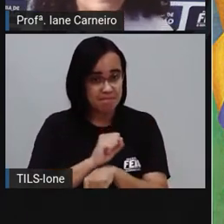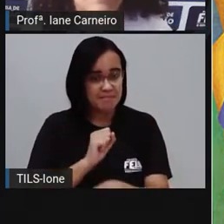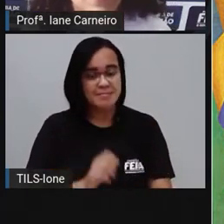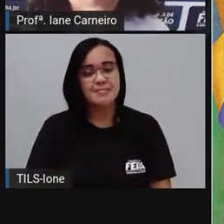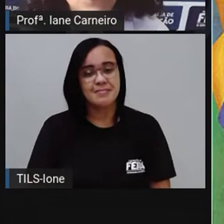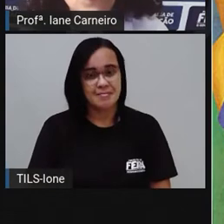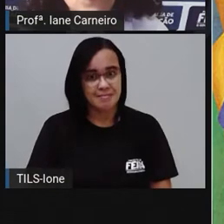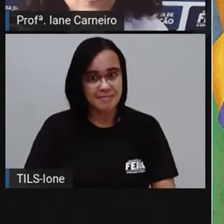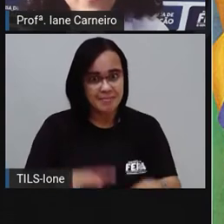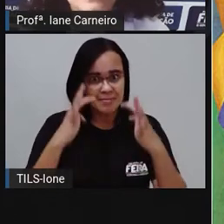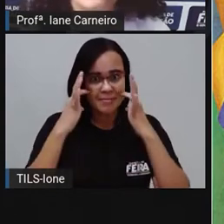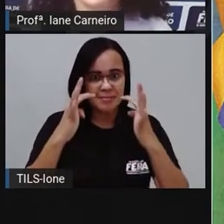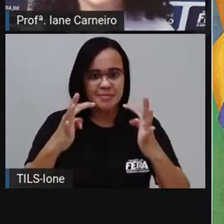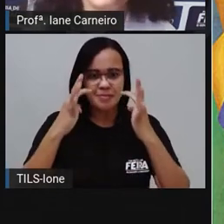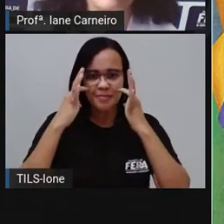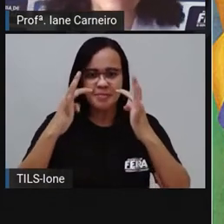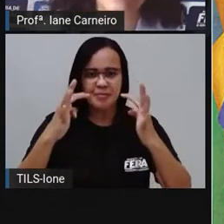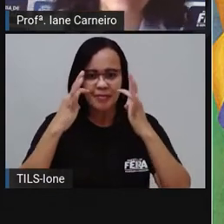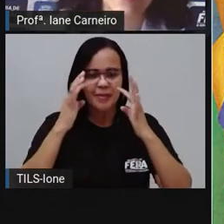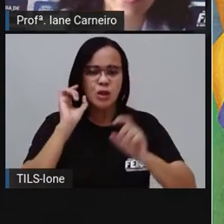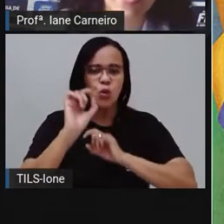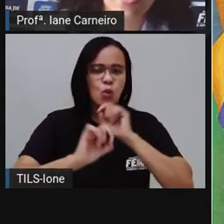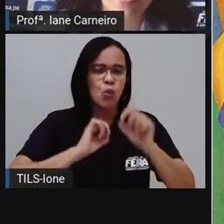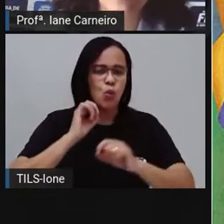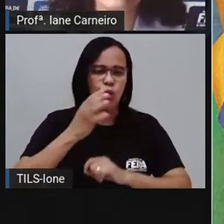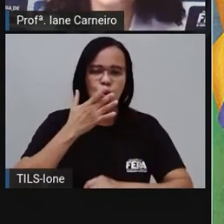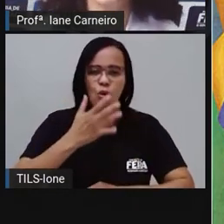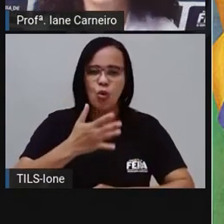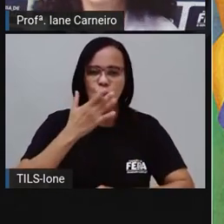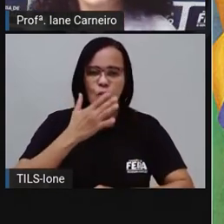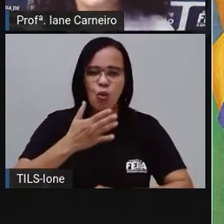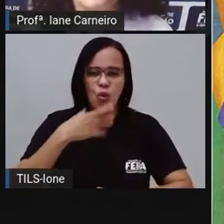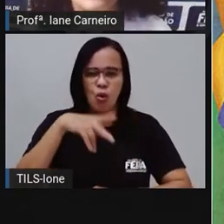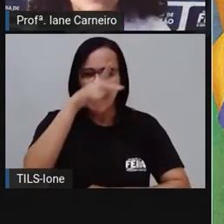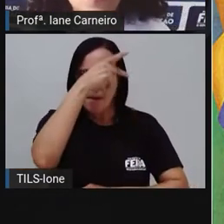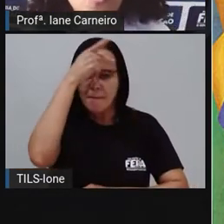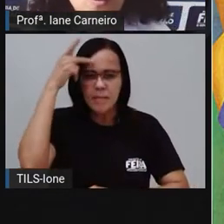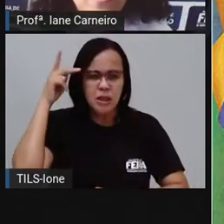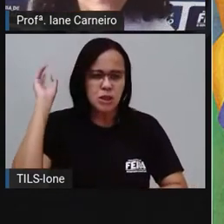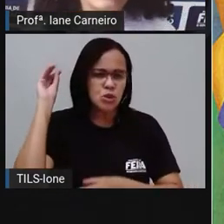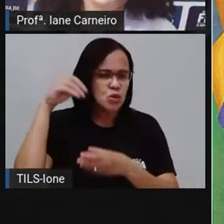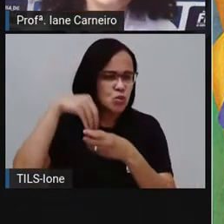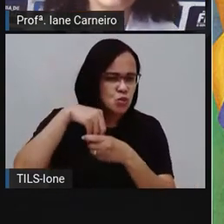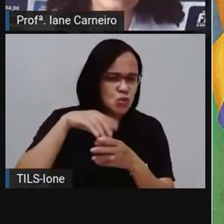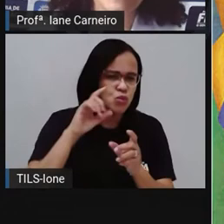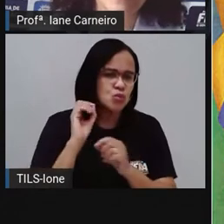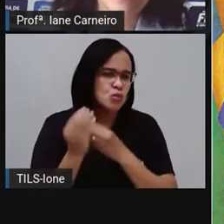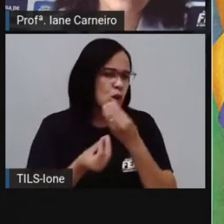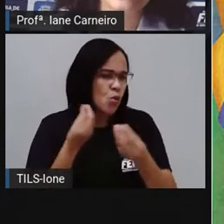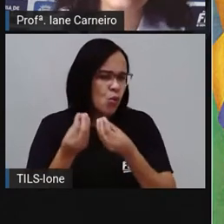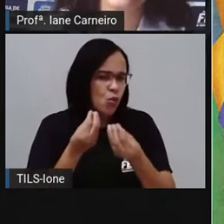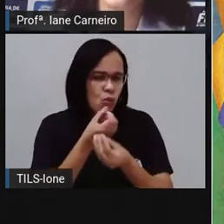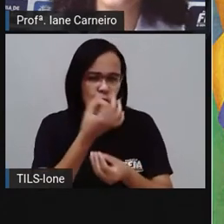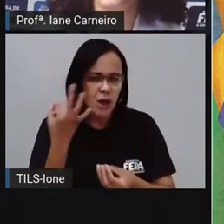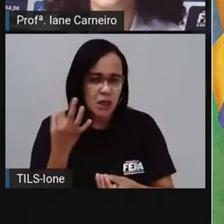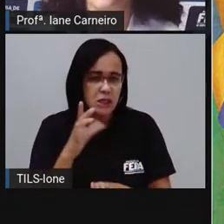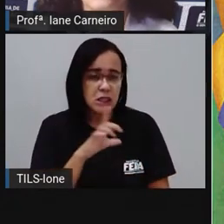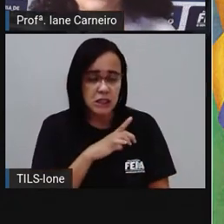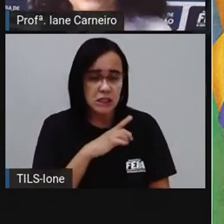Observem as cores, né? Quem aparece nela, quantas pessoas, quem são essas pessoas,